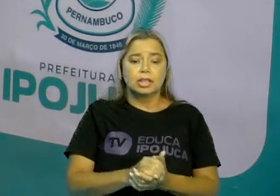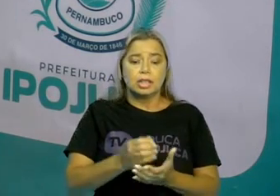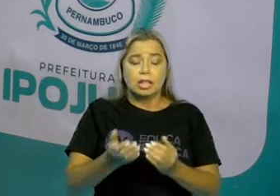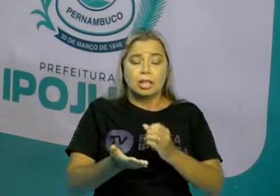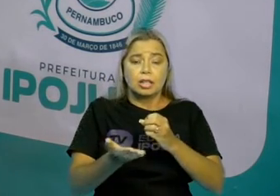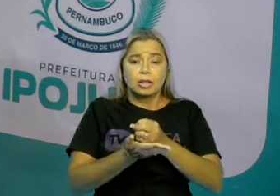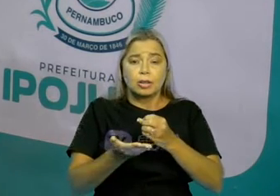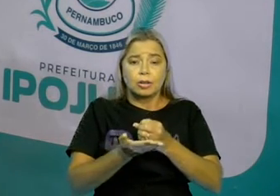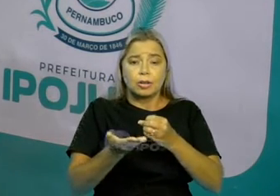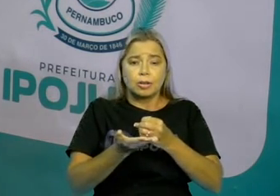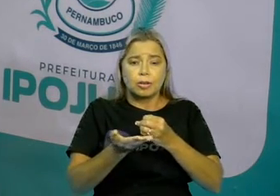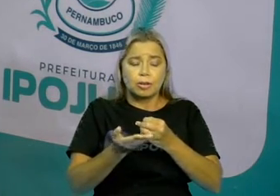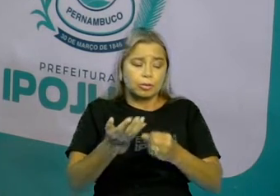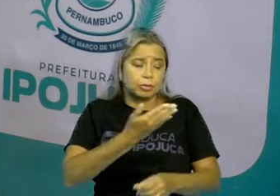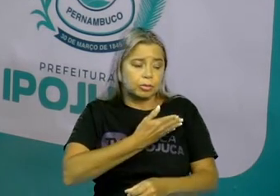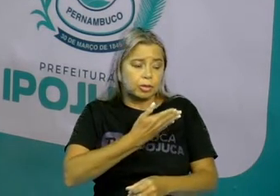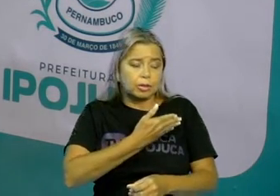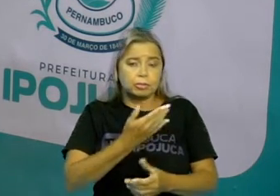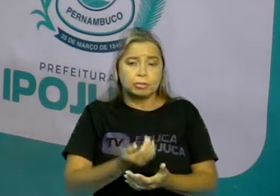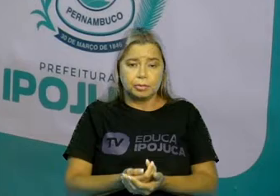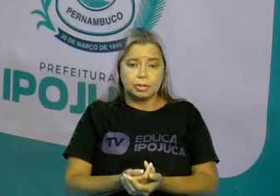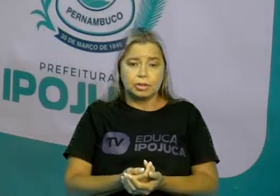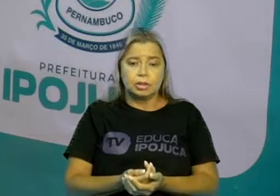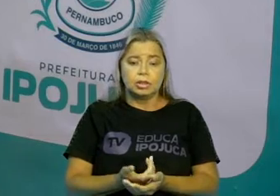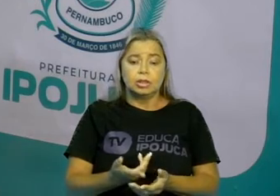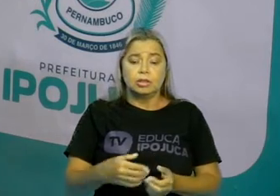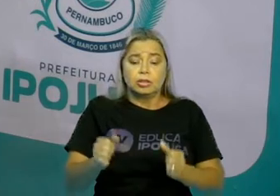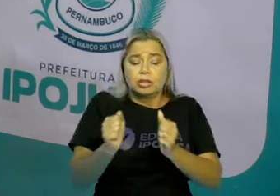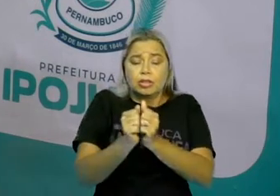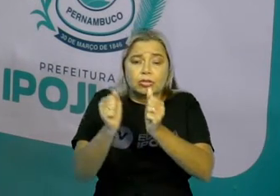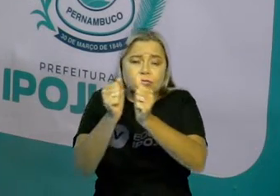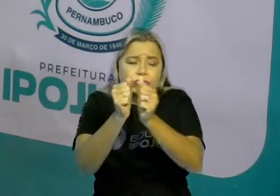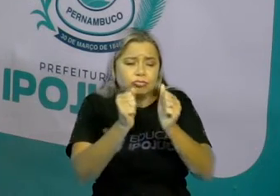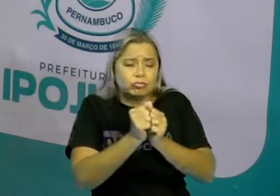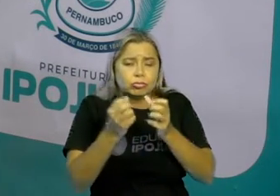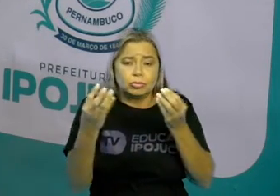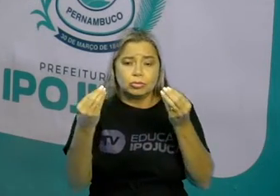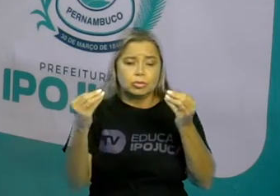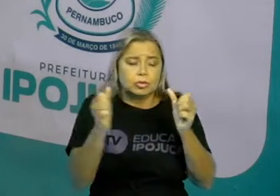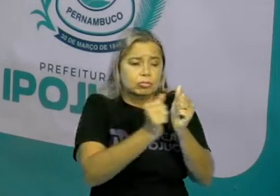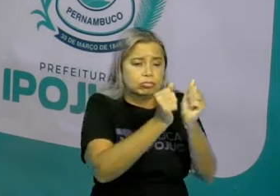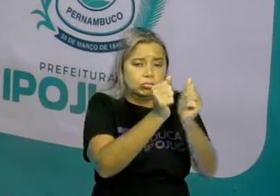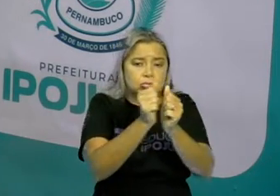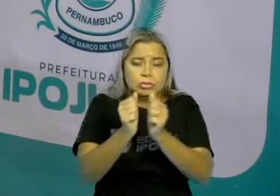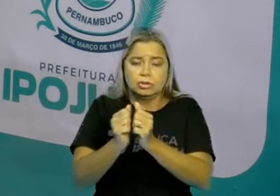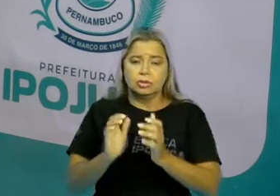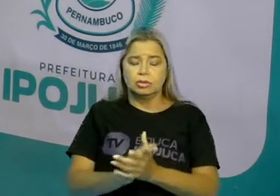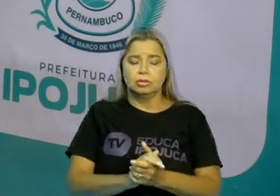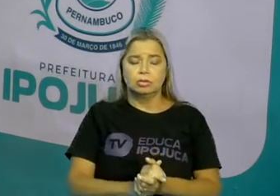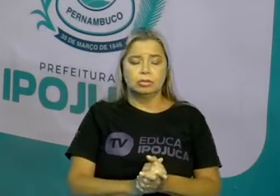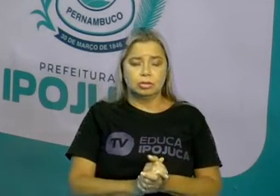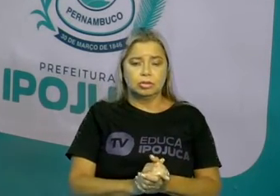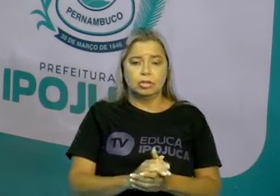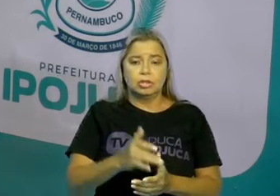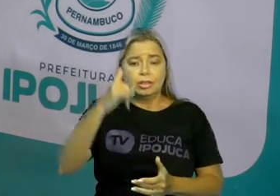copos, de evitar aglomerações, de ir ao médico,